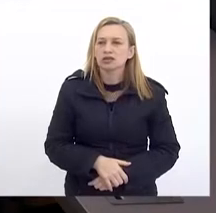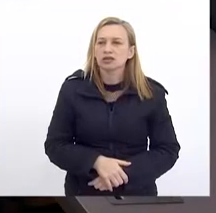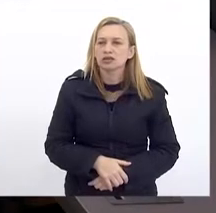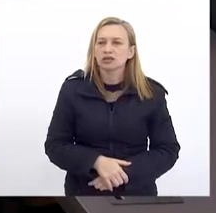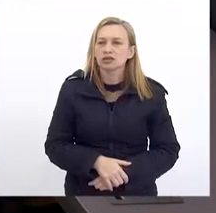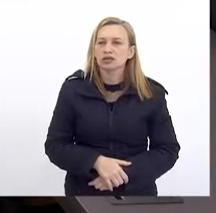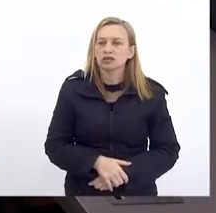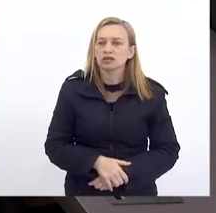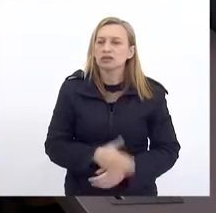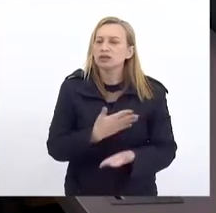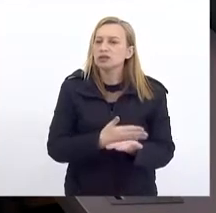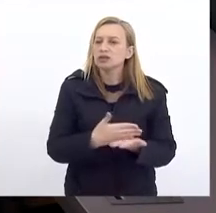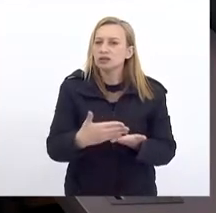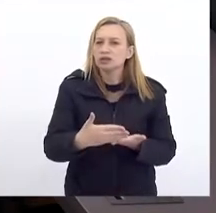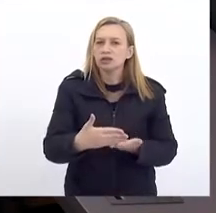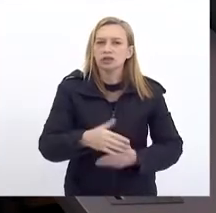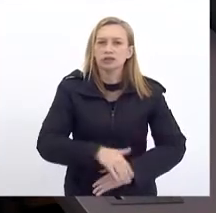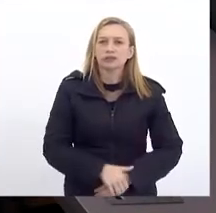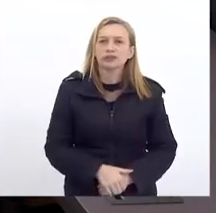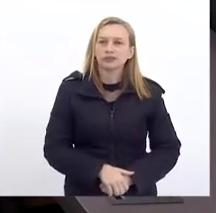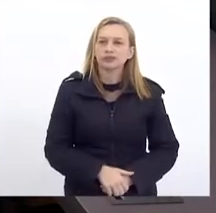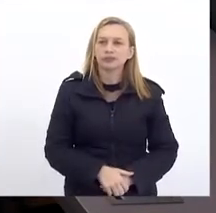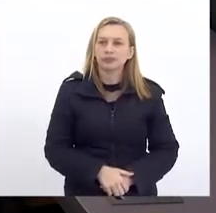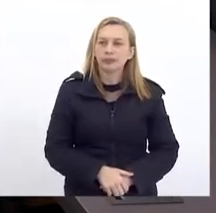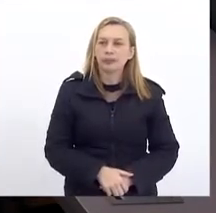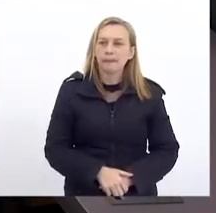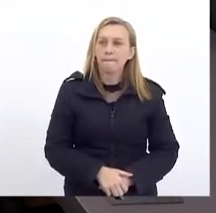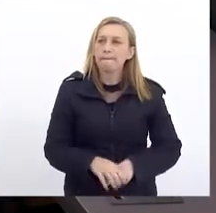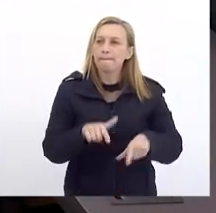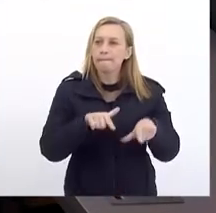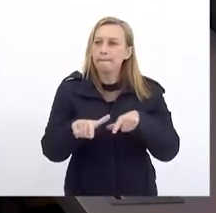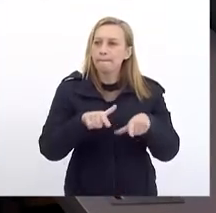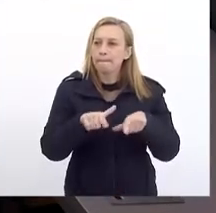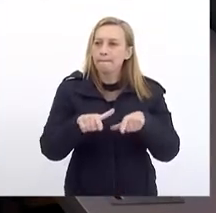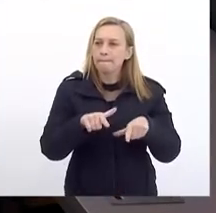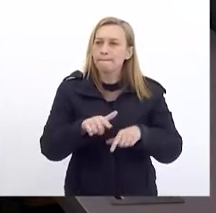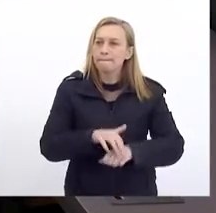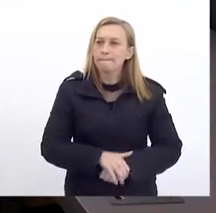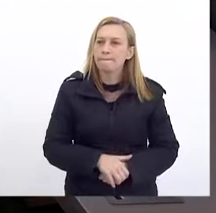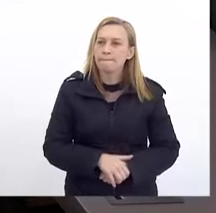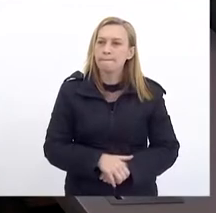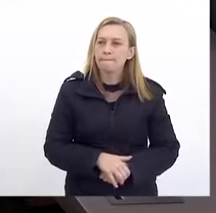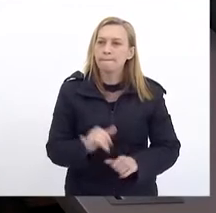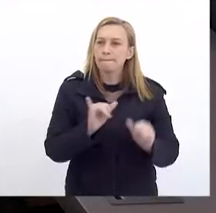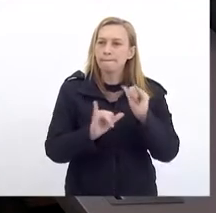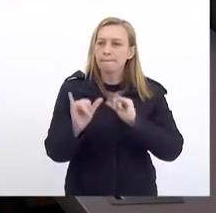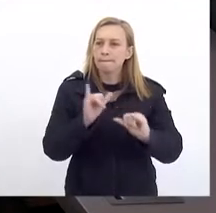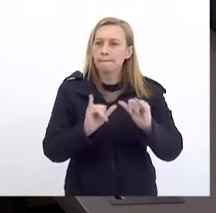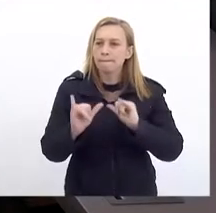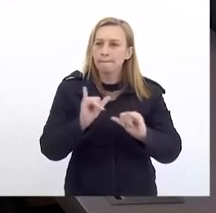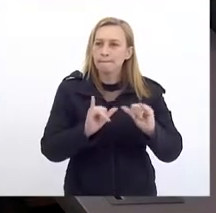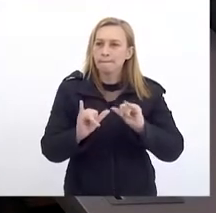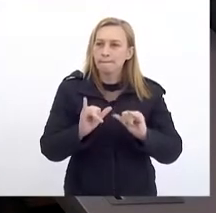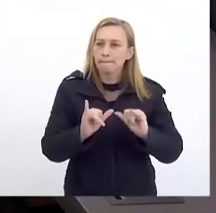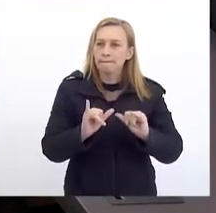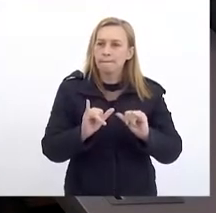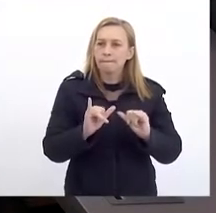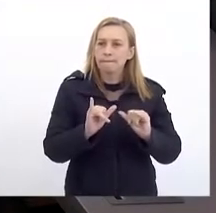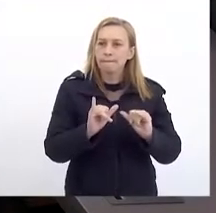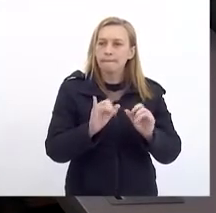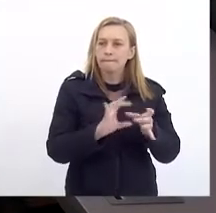Dando início Dando início os trabalhos Informo que a palavra será franqueada aos deputados